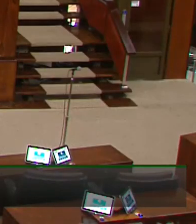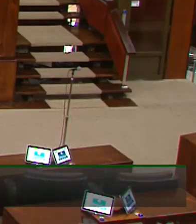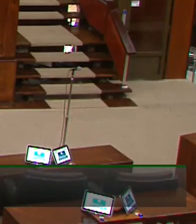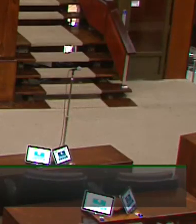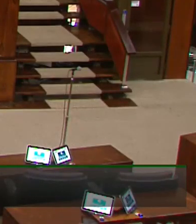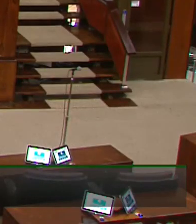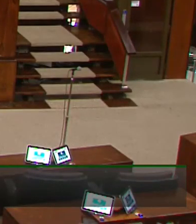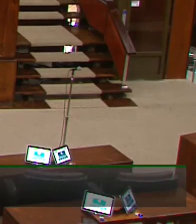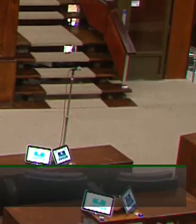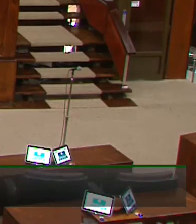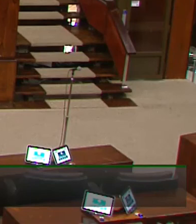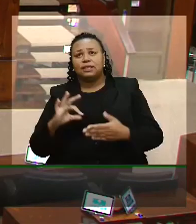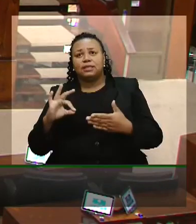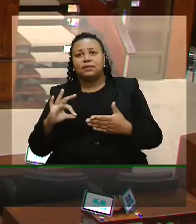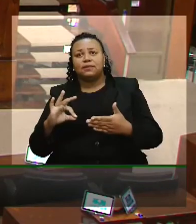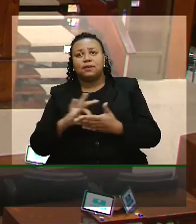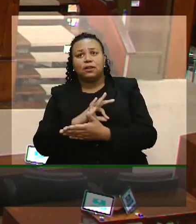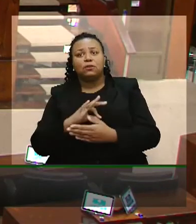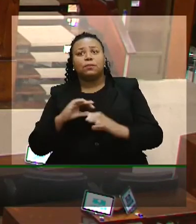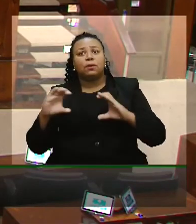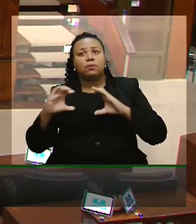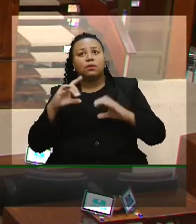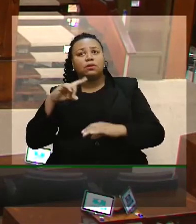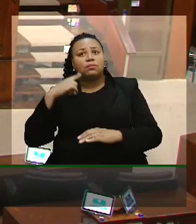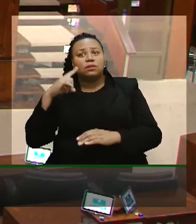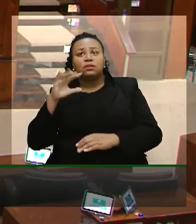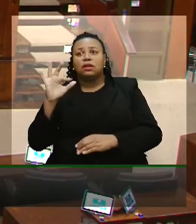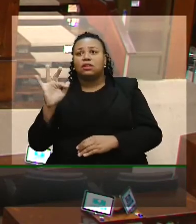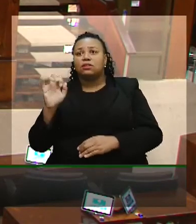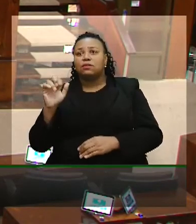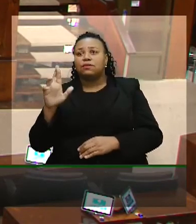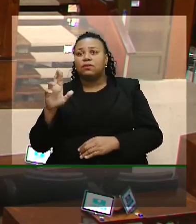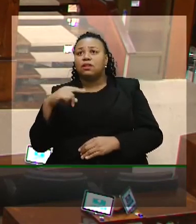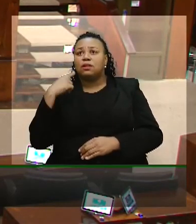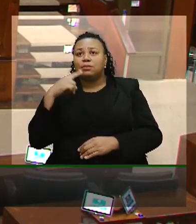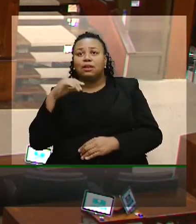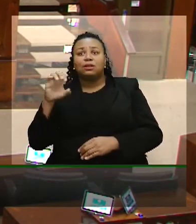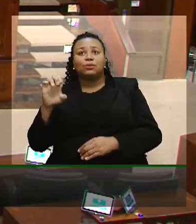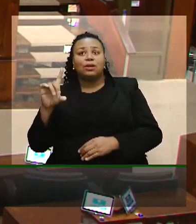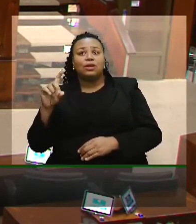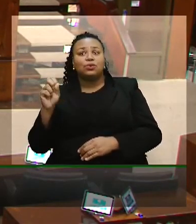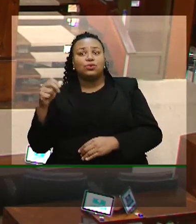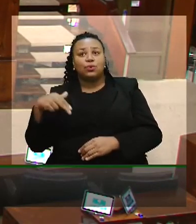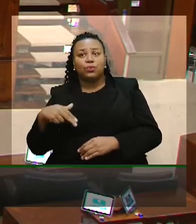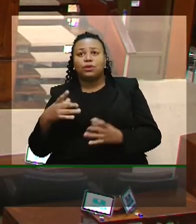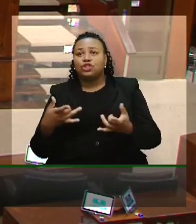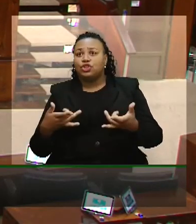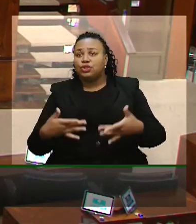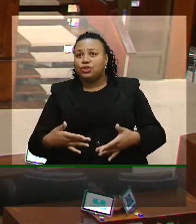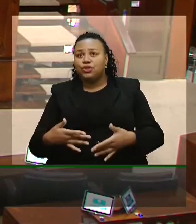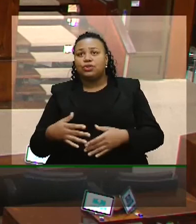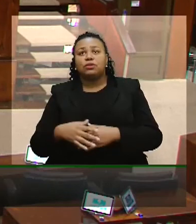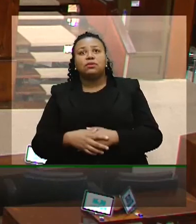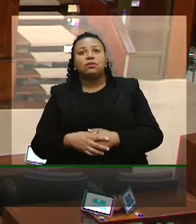inscrito para as comunicações parlamentares deputado Fernando aliás deputado Edson Brum desiste